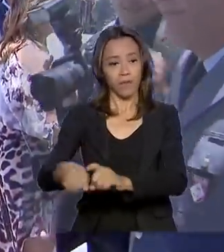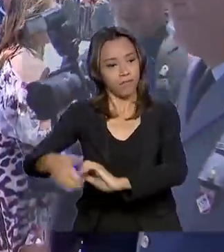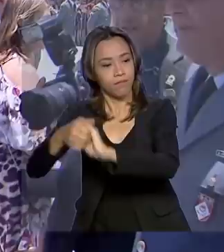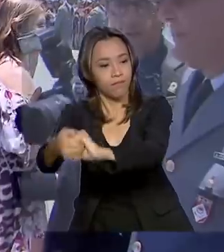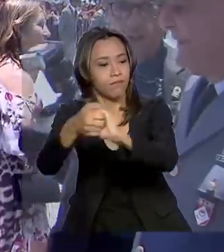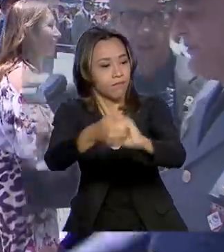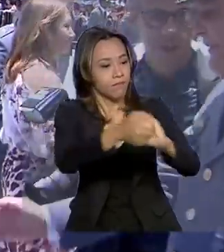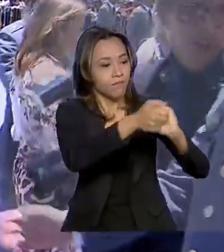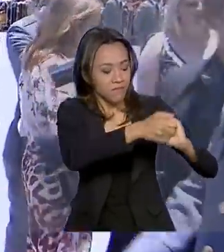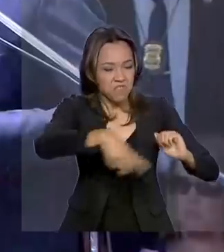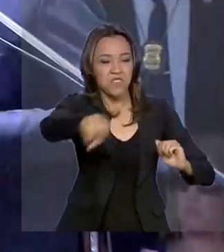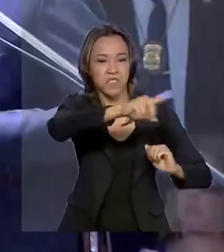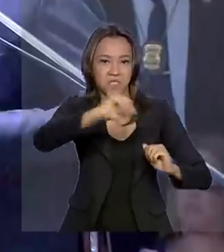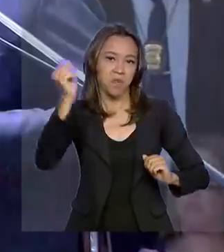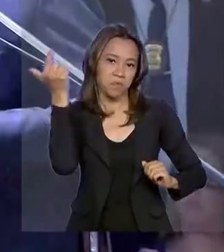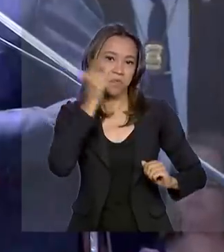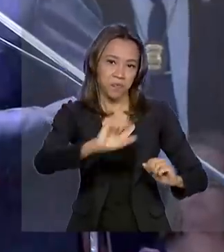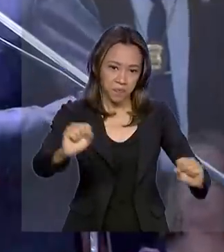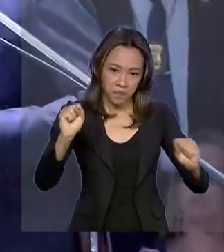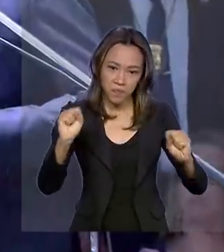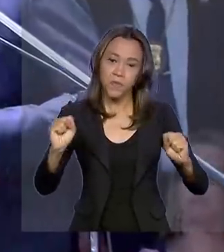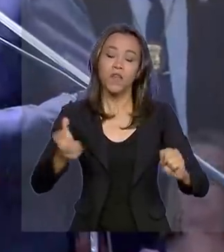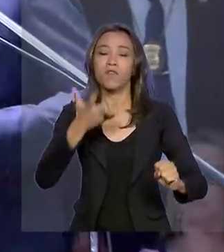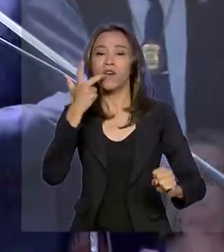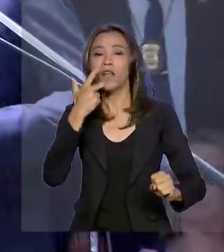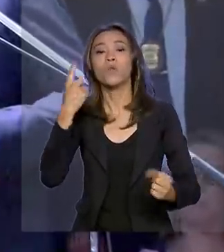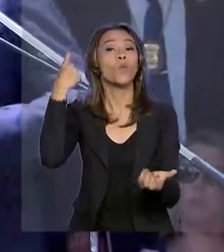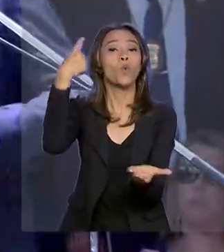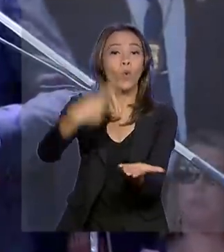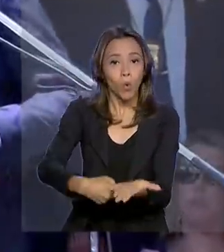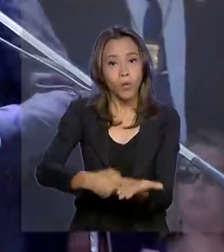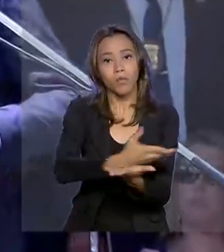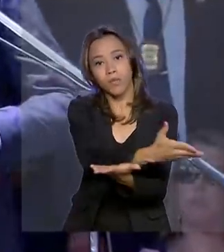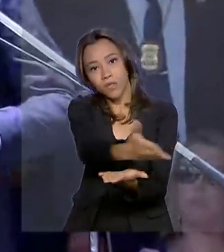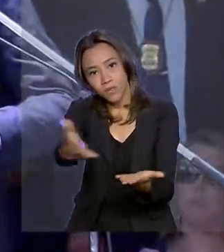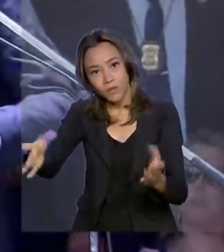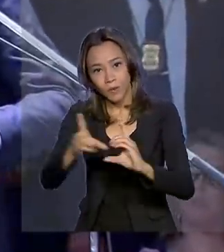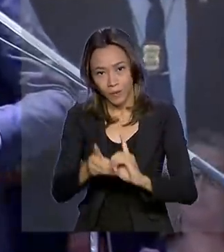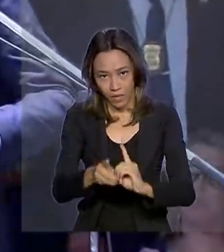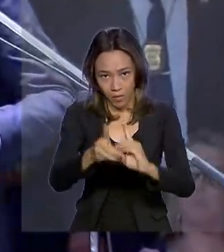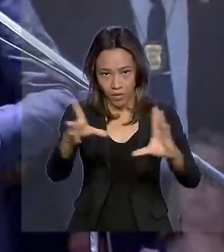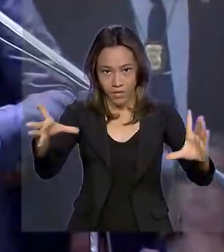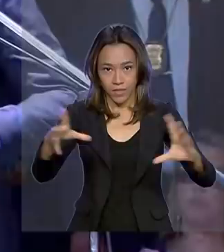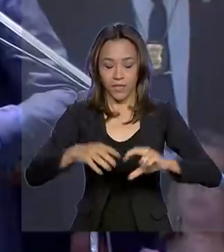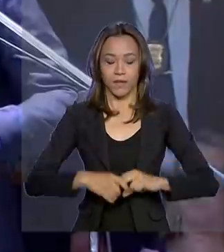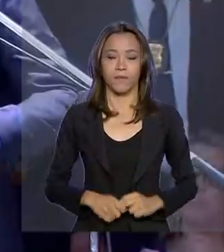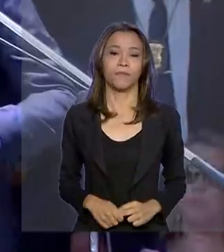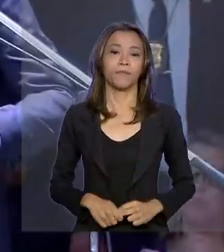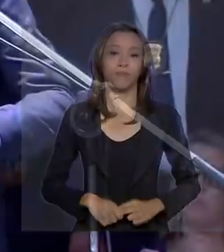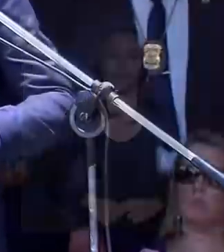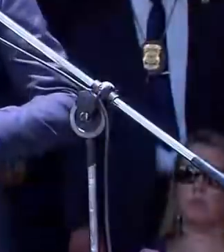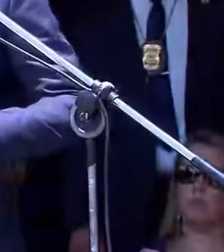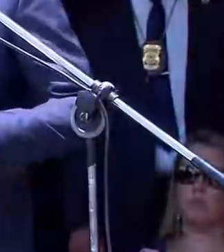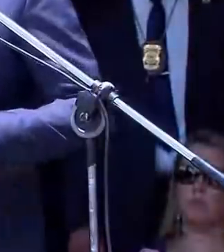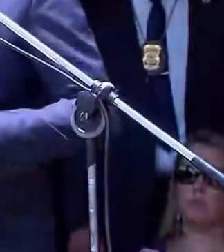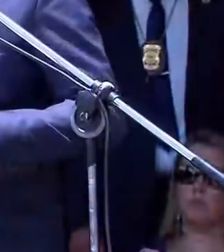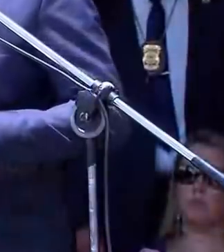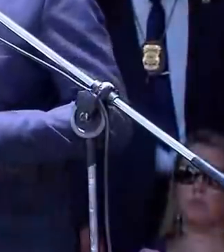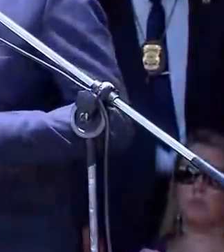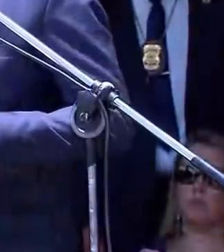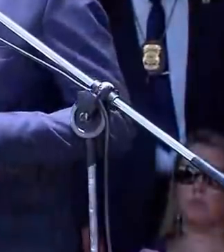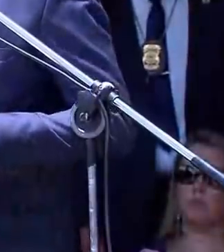militares pela conquista, reafirmando o compromisso com a democracia. Nós confiamos em vocês